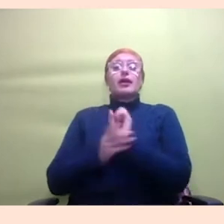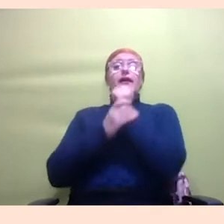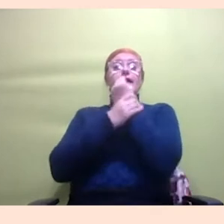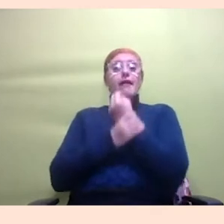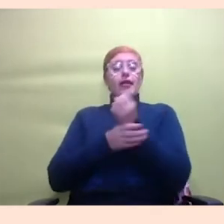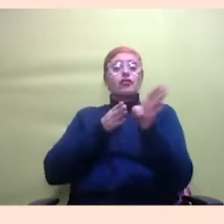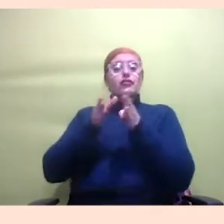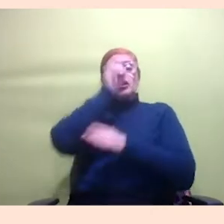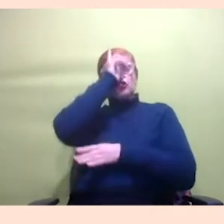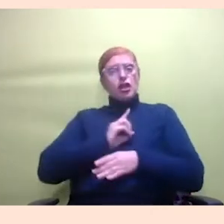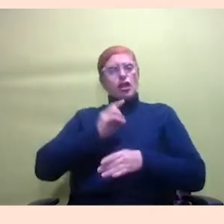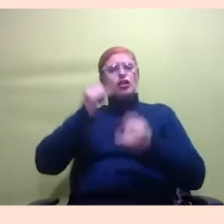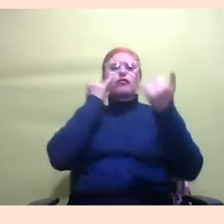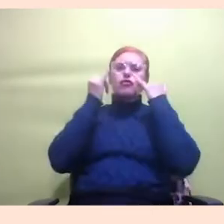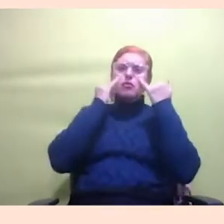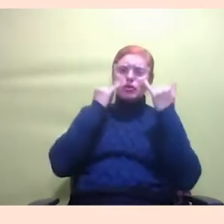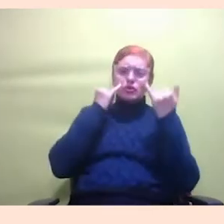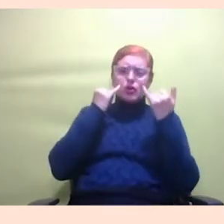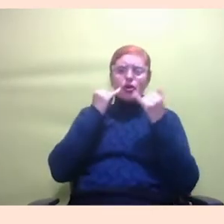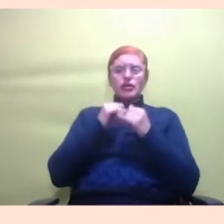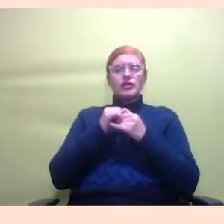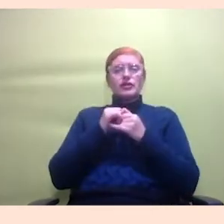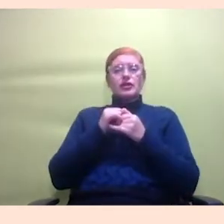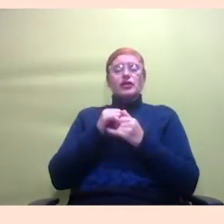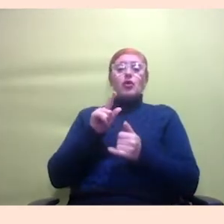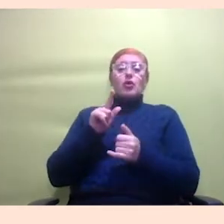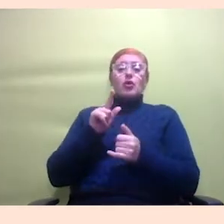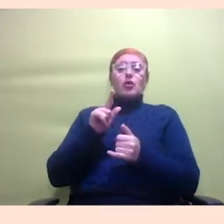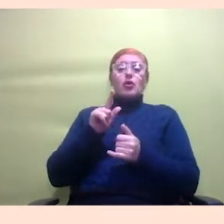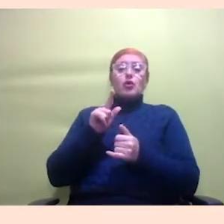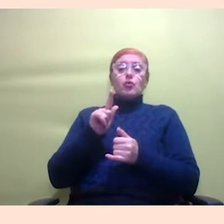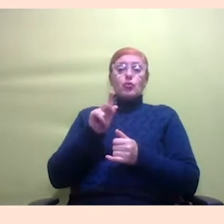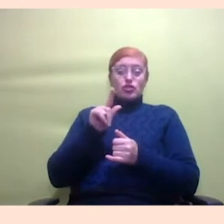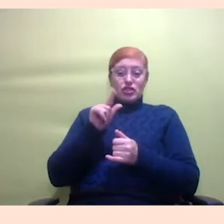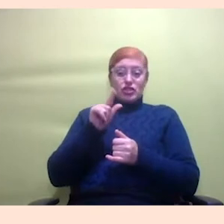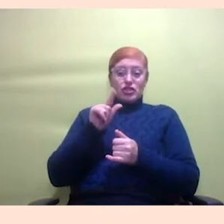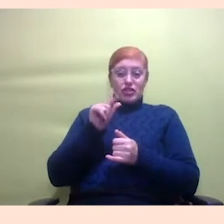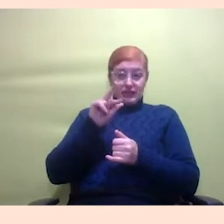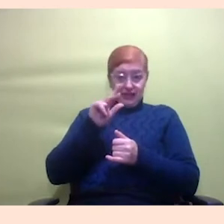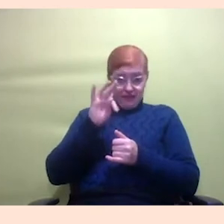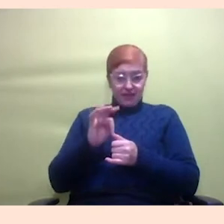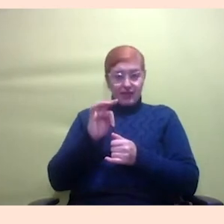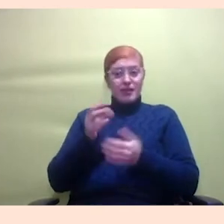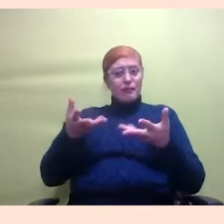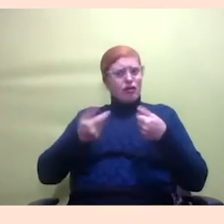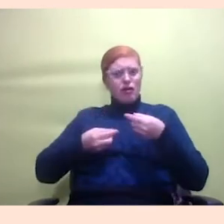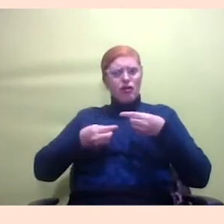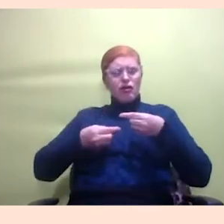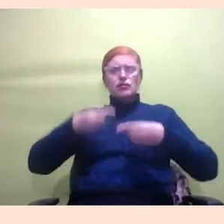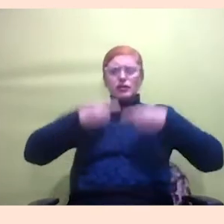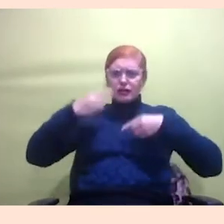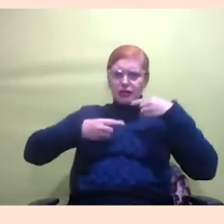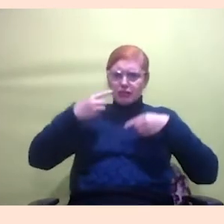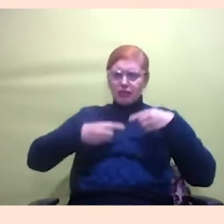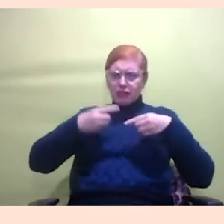informação gente, o IGTV de Yuri Marçal é maravilhoso fazendo um debate sobre antirracismo então a gente precisa